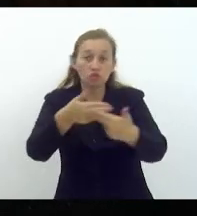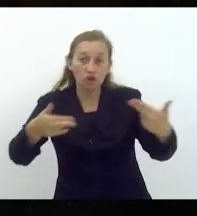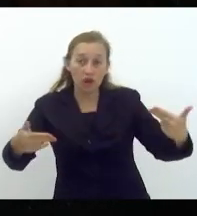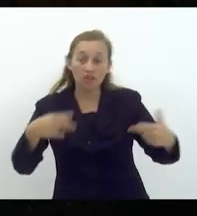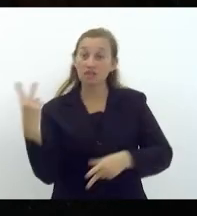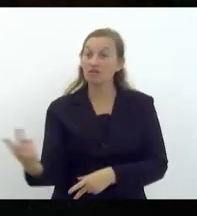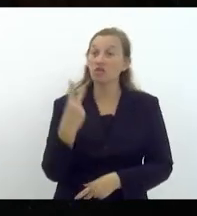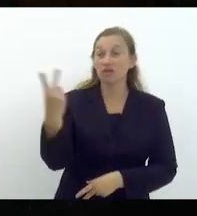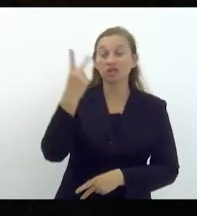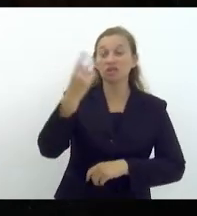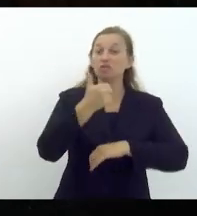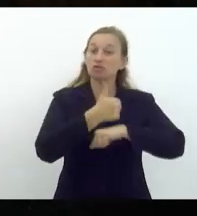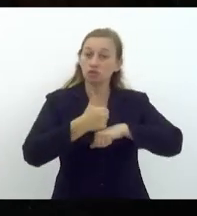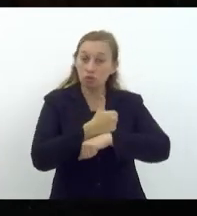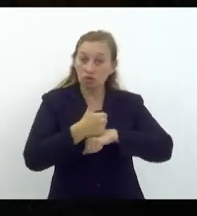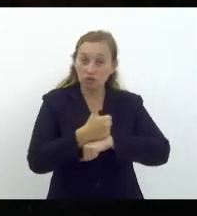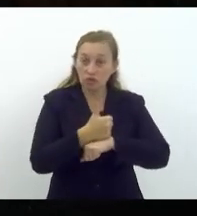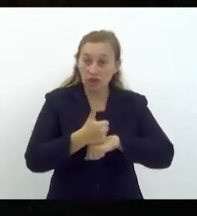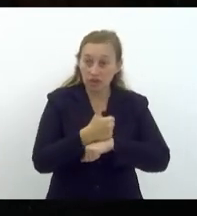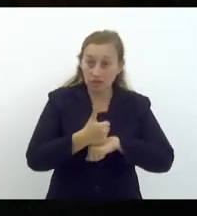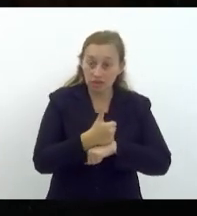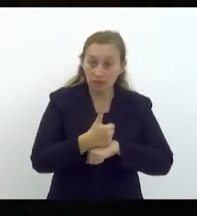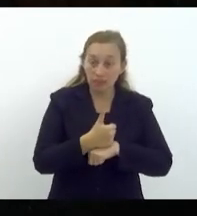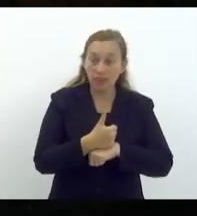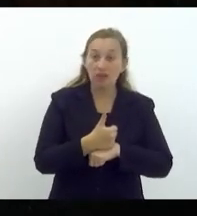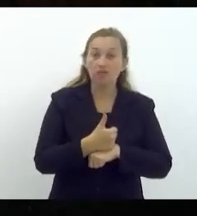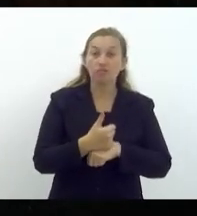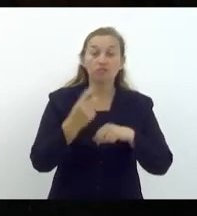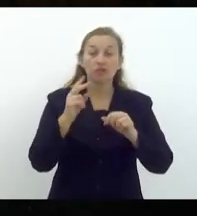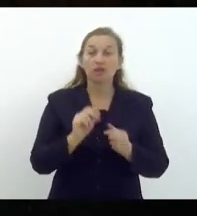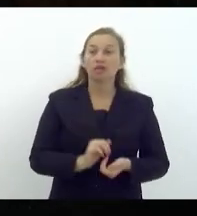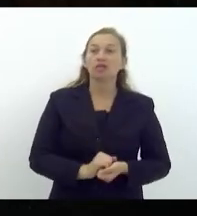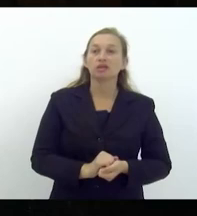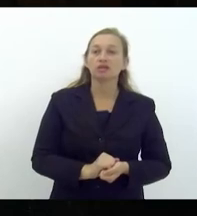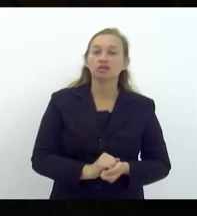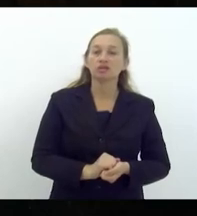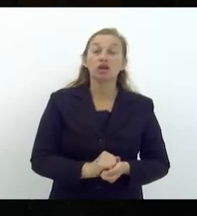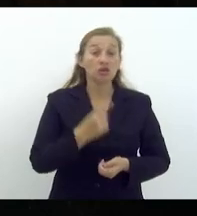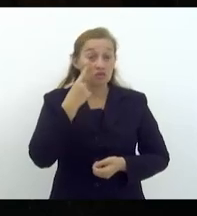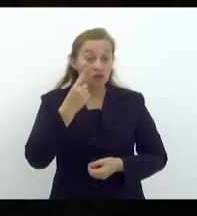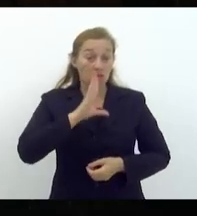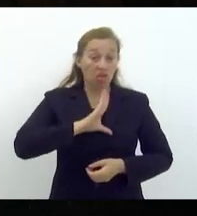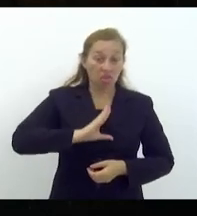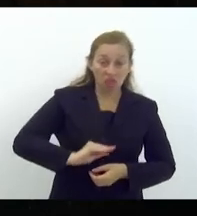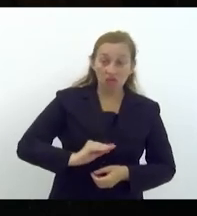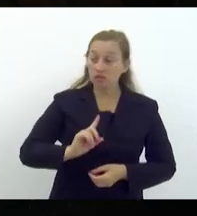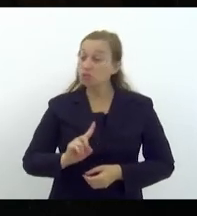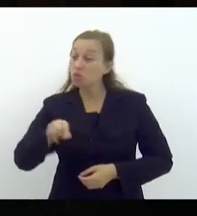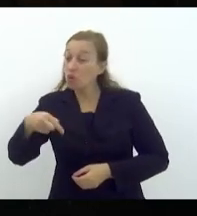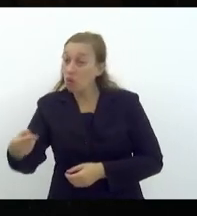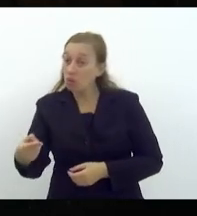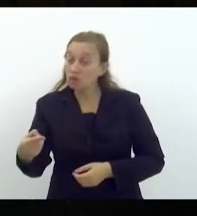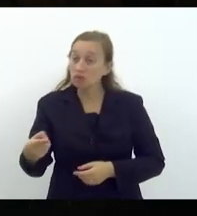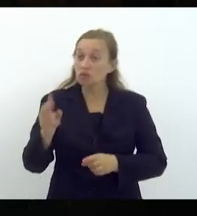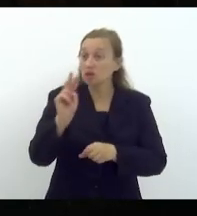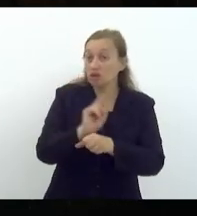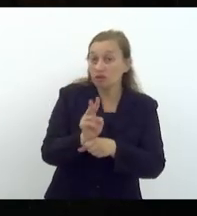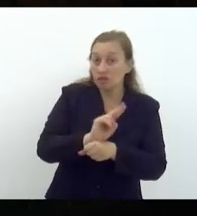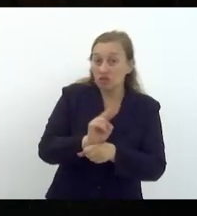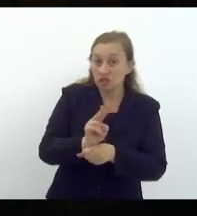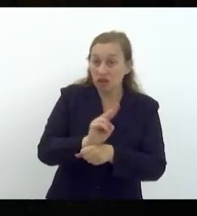valorização dos profissionais tendo em vista a defasagem perante os demais fiscais